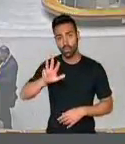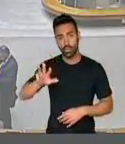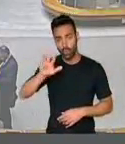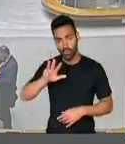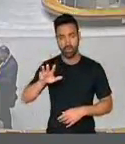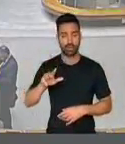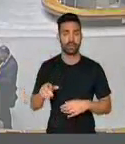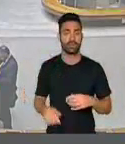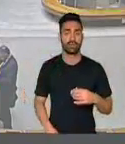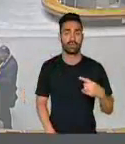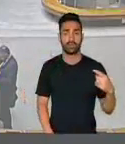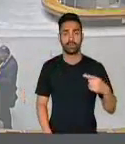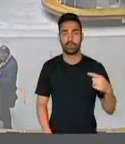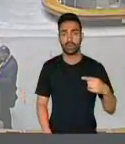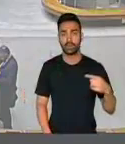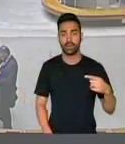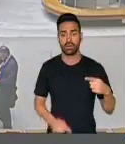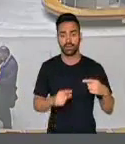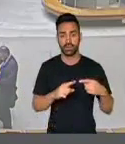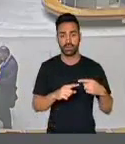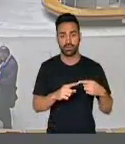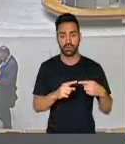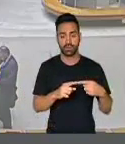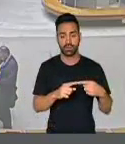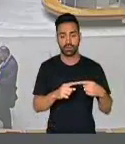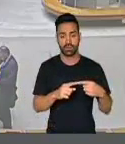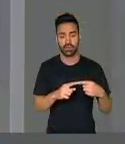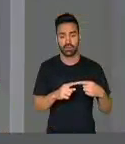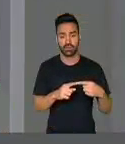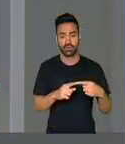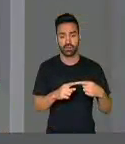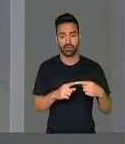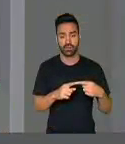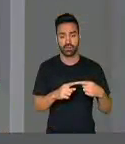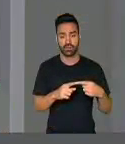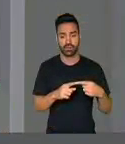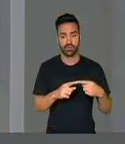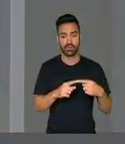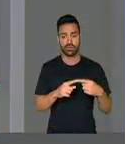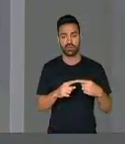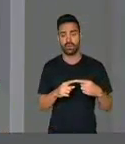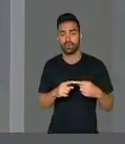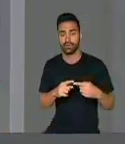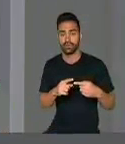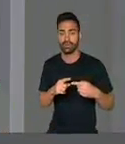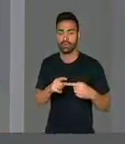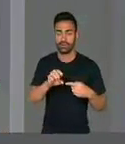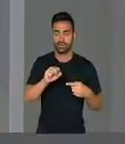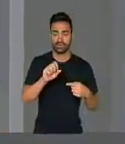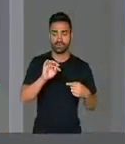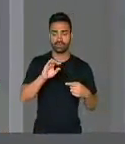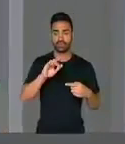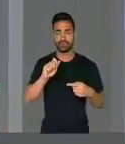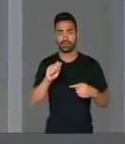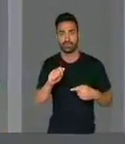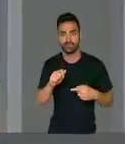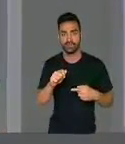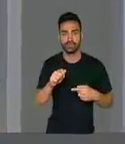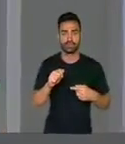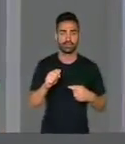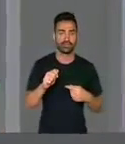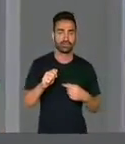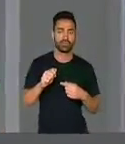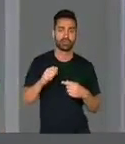instância demonstra o quanto temos rasgado a Constituição brasileira